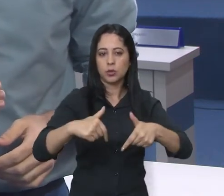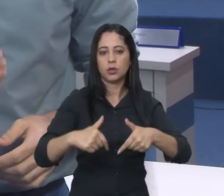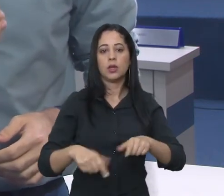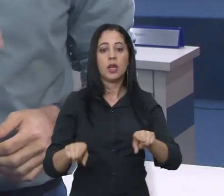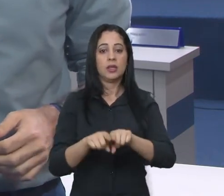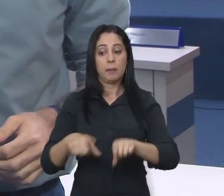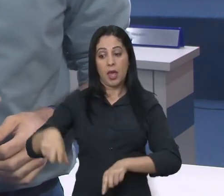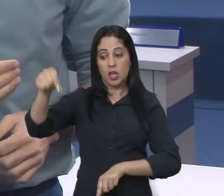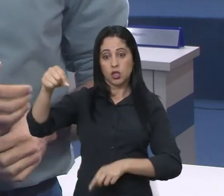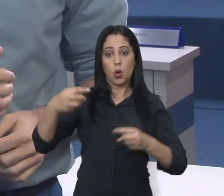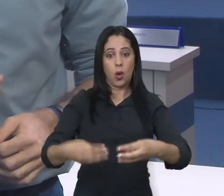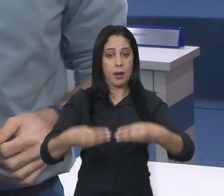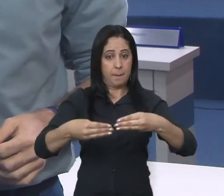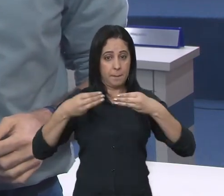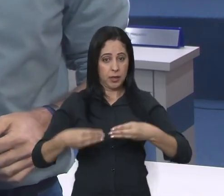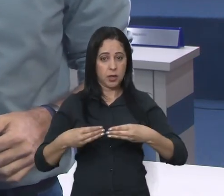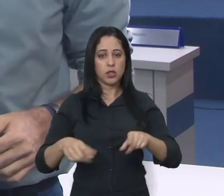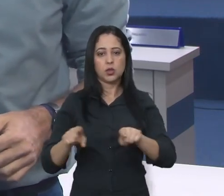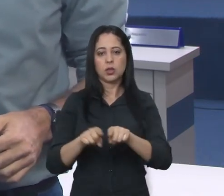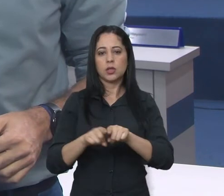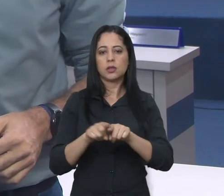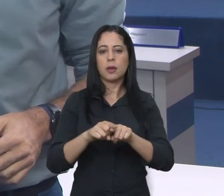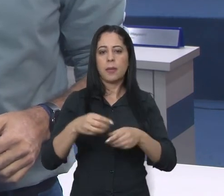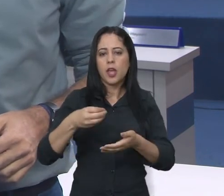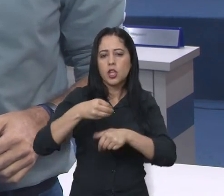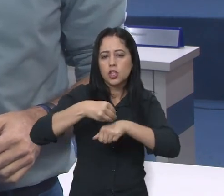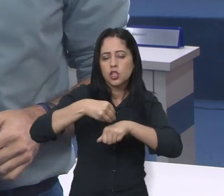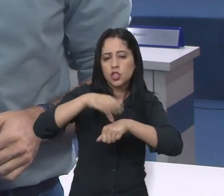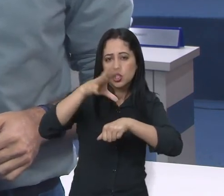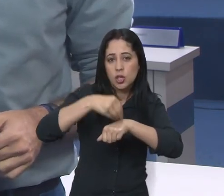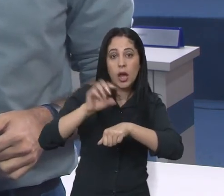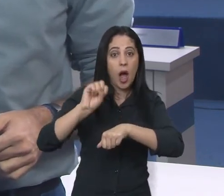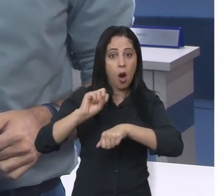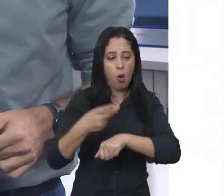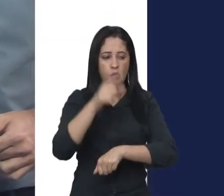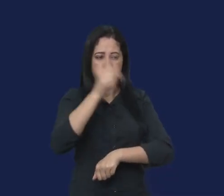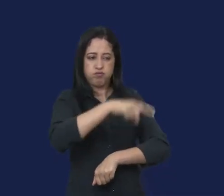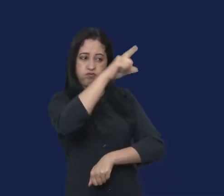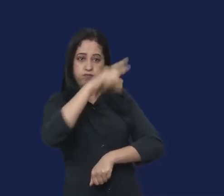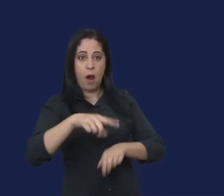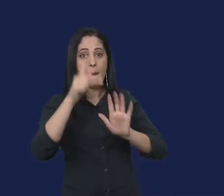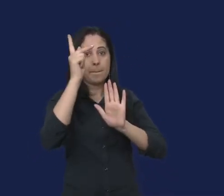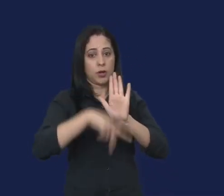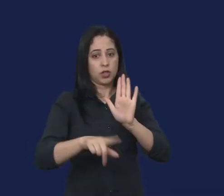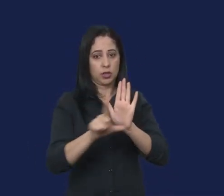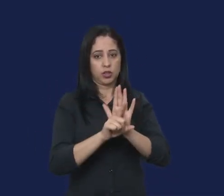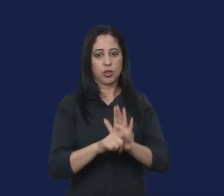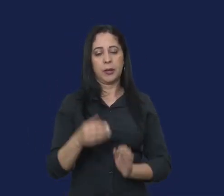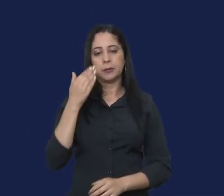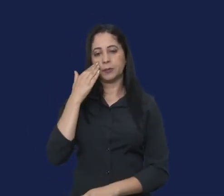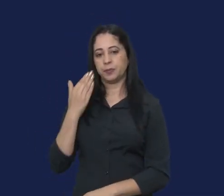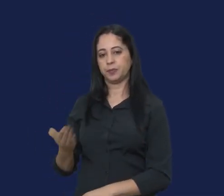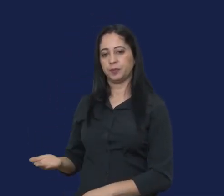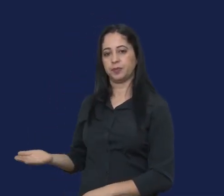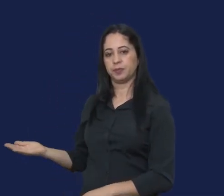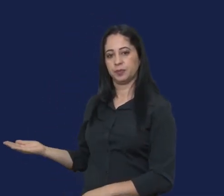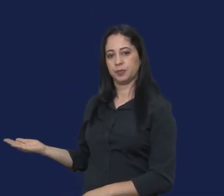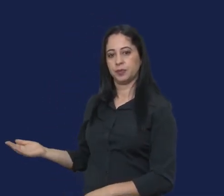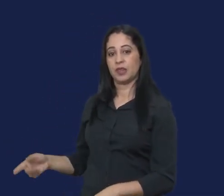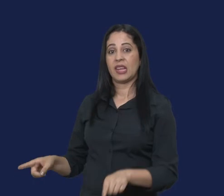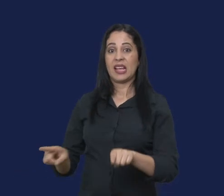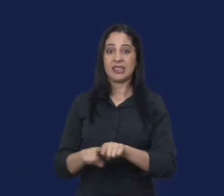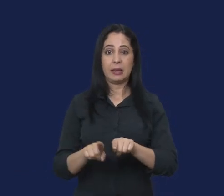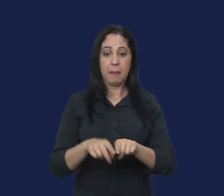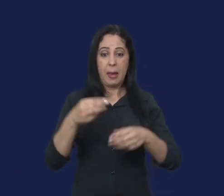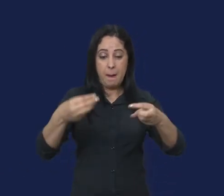vetar ou sancionar projetos de lei entre outras ações além disso com o apoio da equipe de ministros o presidente conduz